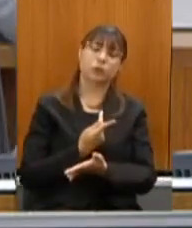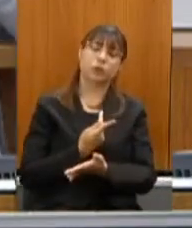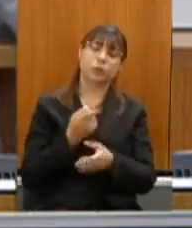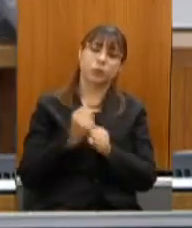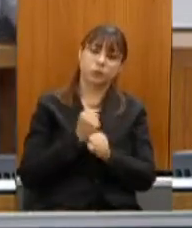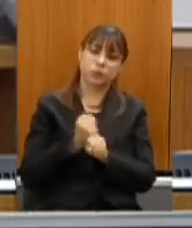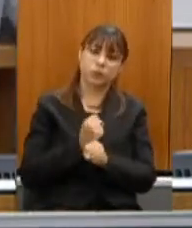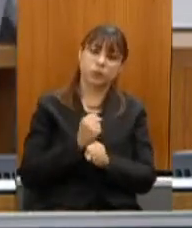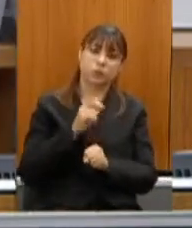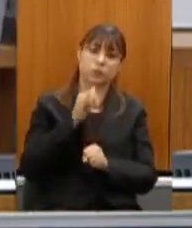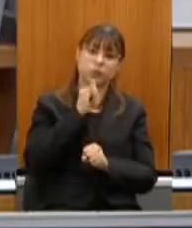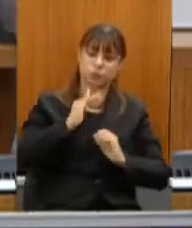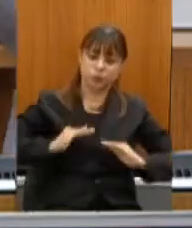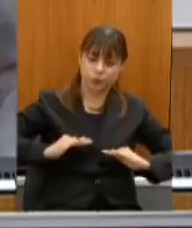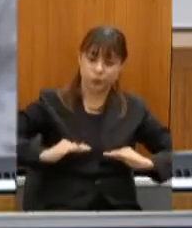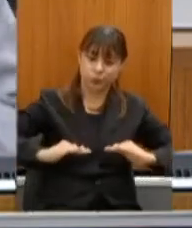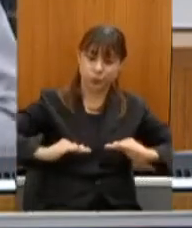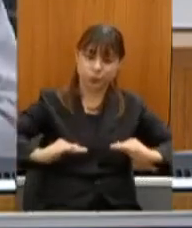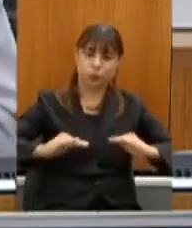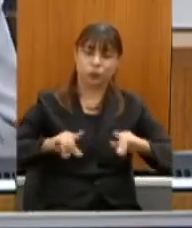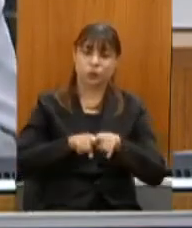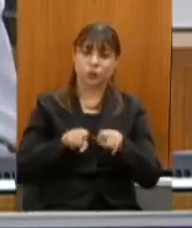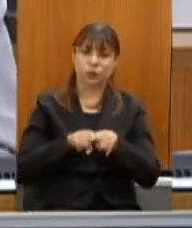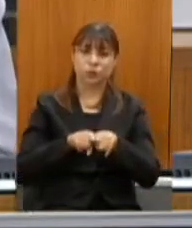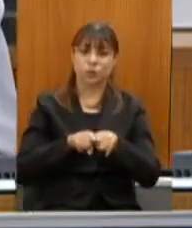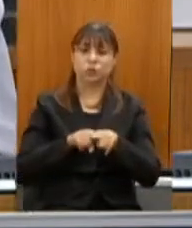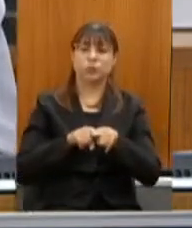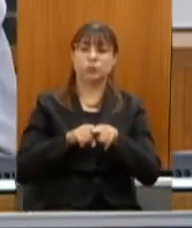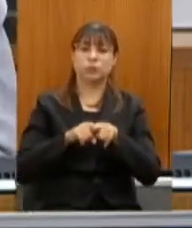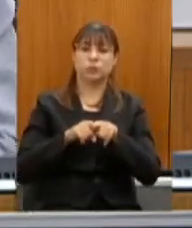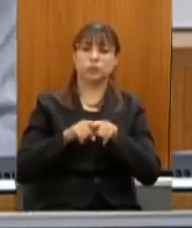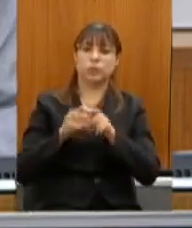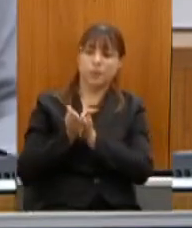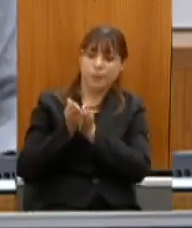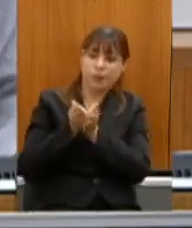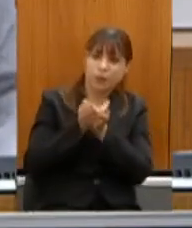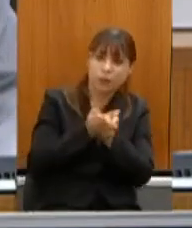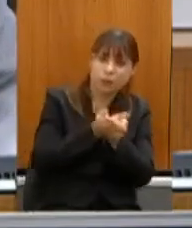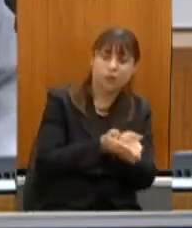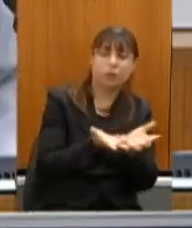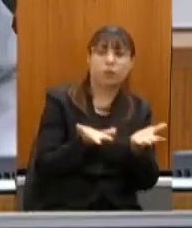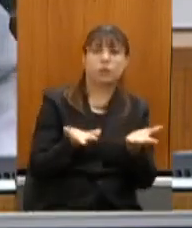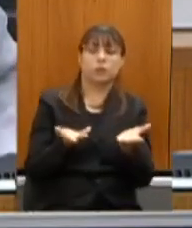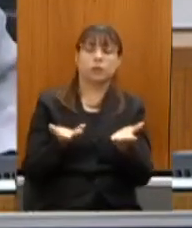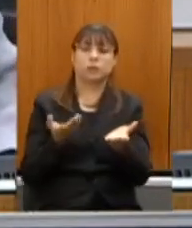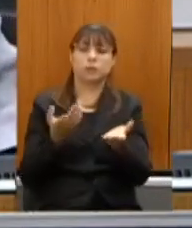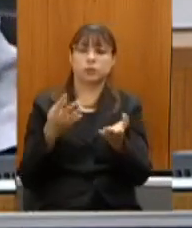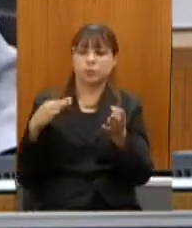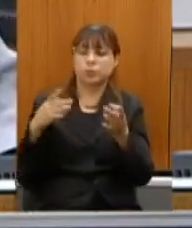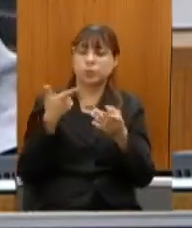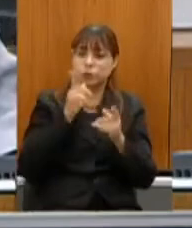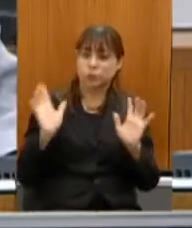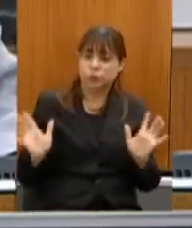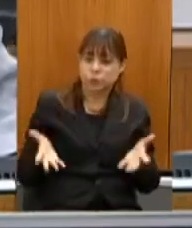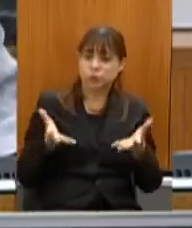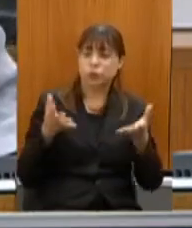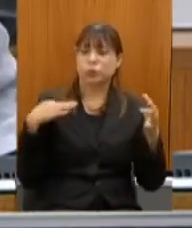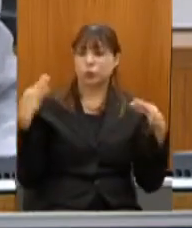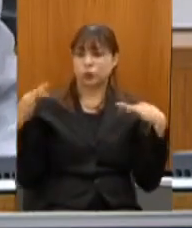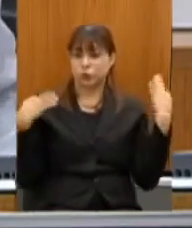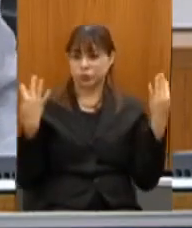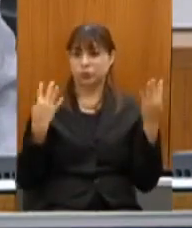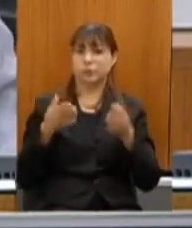para os barcos e as embarcações para o turismo para incrementar o turismo náutico